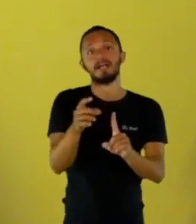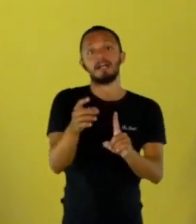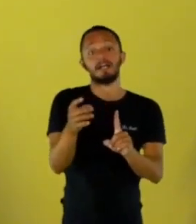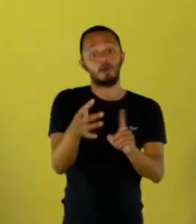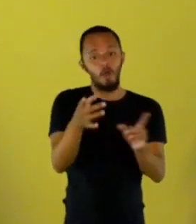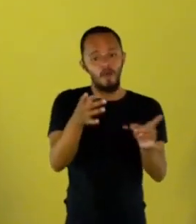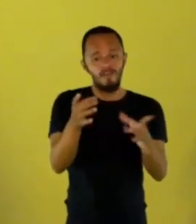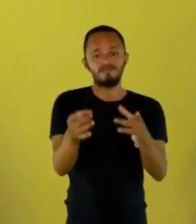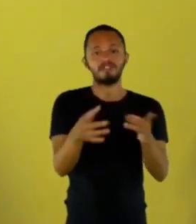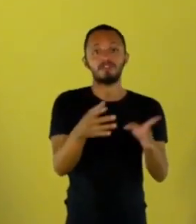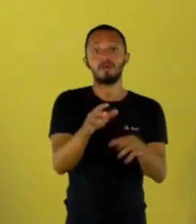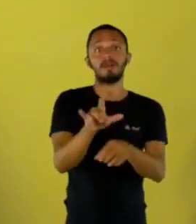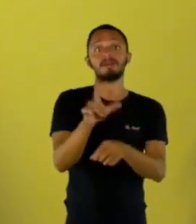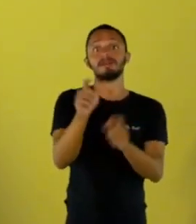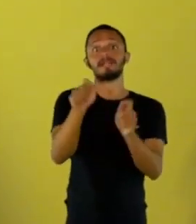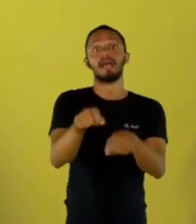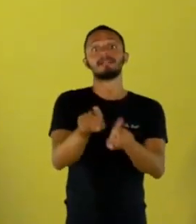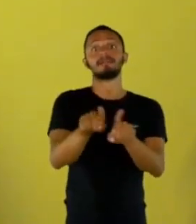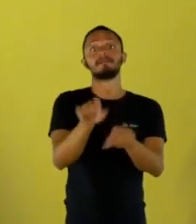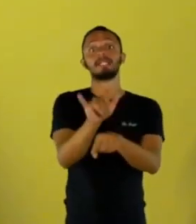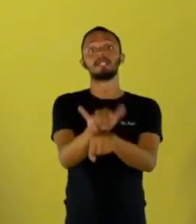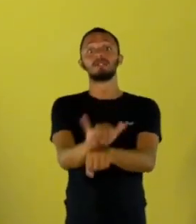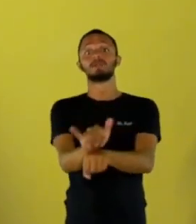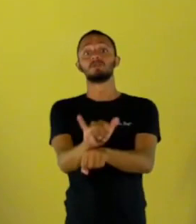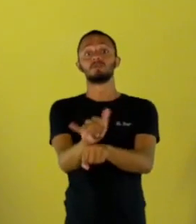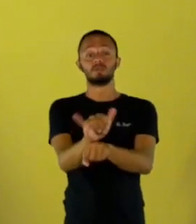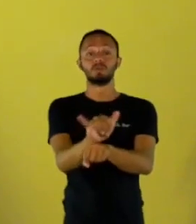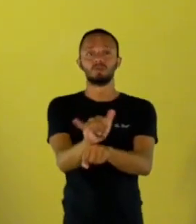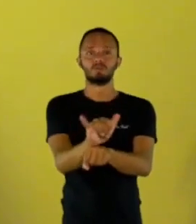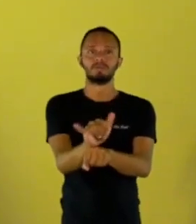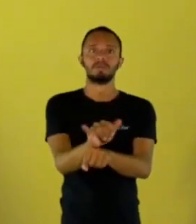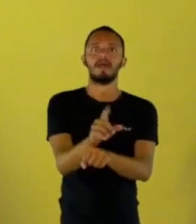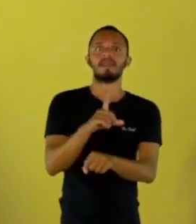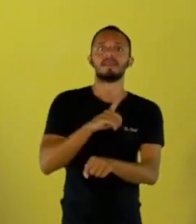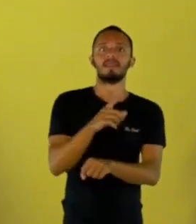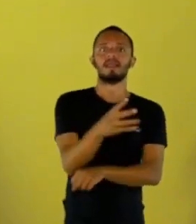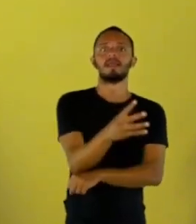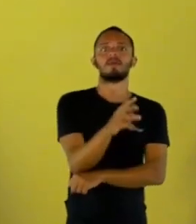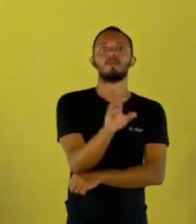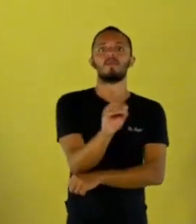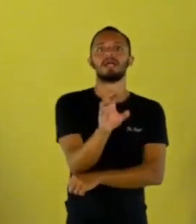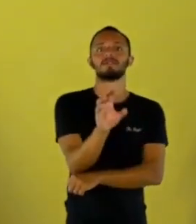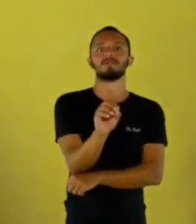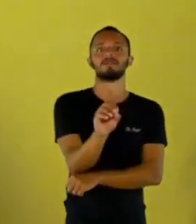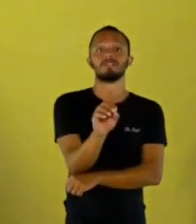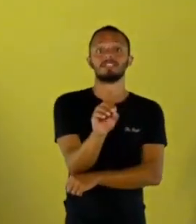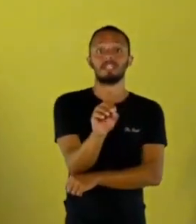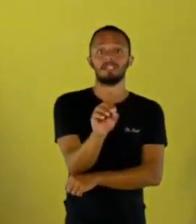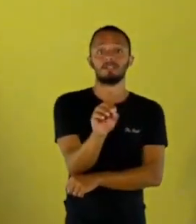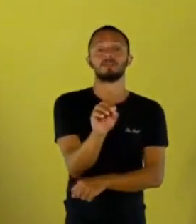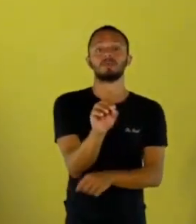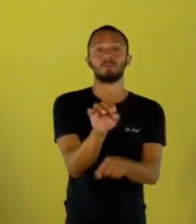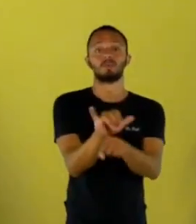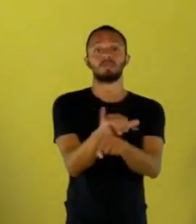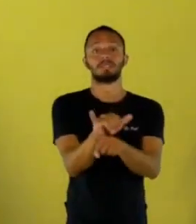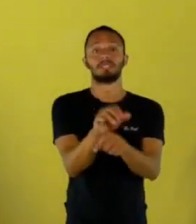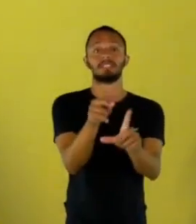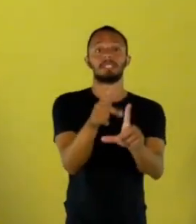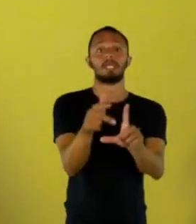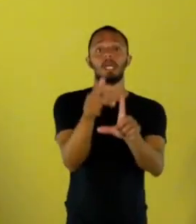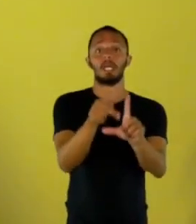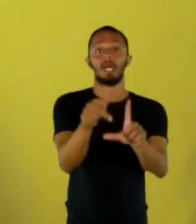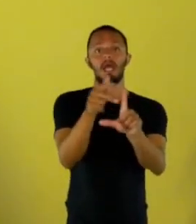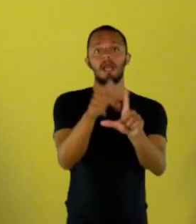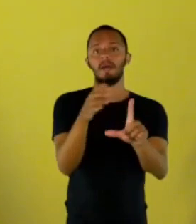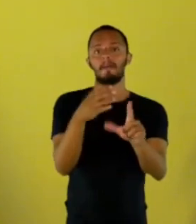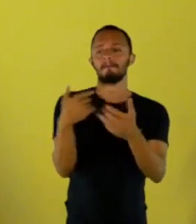canal do YouTube. E no canal também a tem mais de 400 programas iguais a esse, da Carol Meyer, com escritores